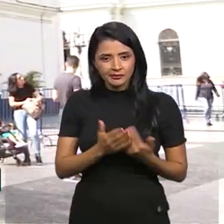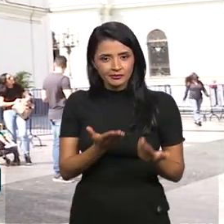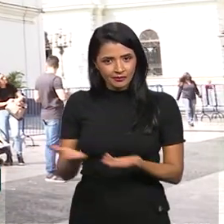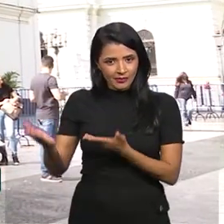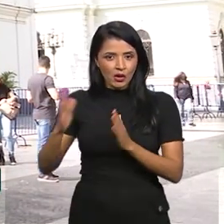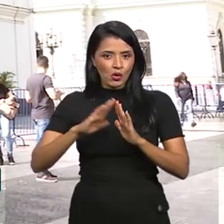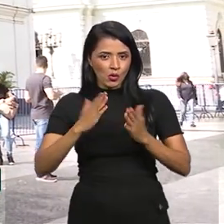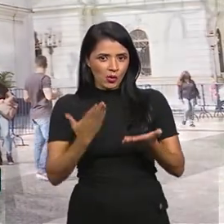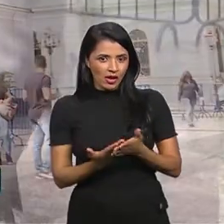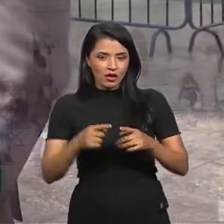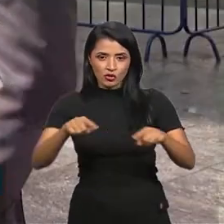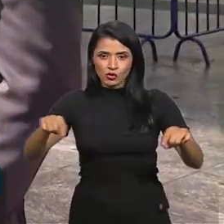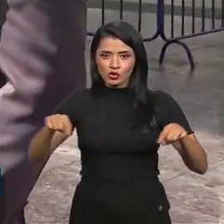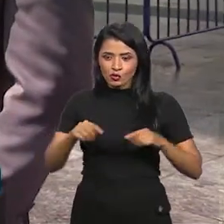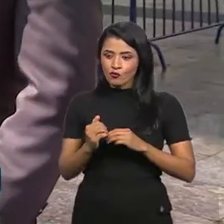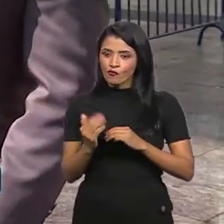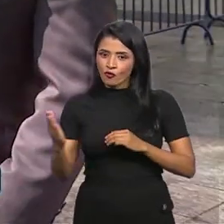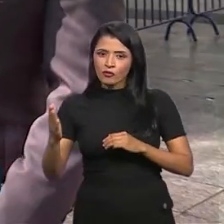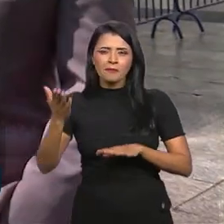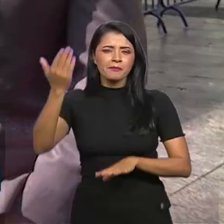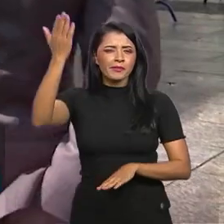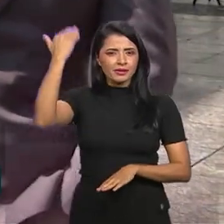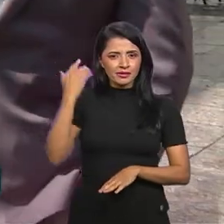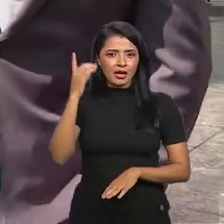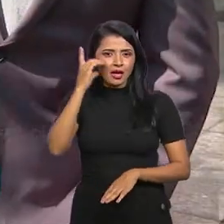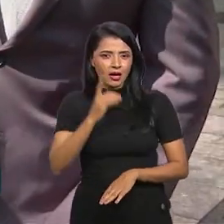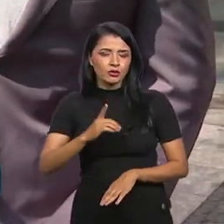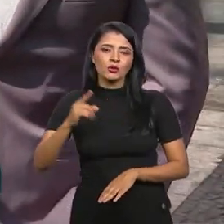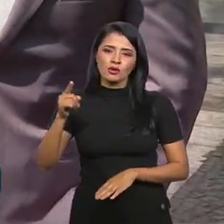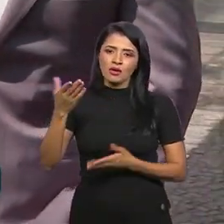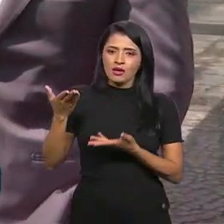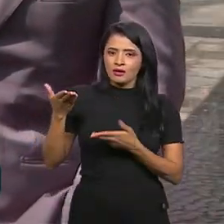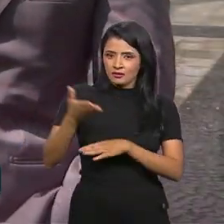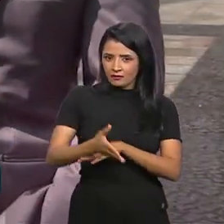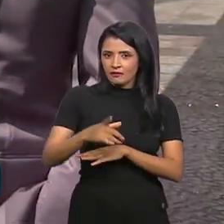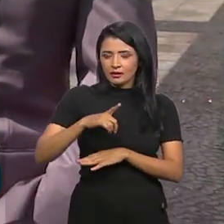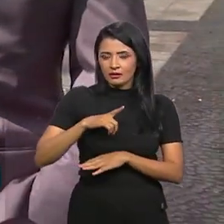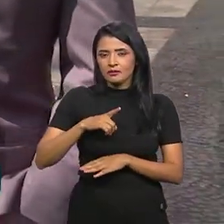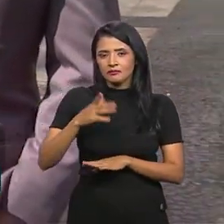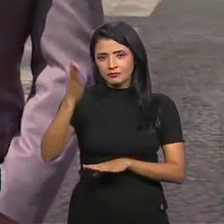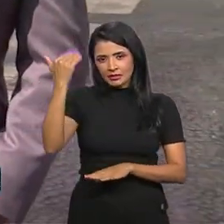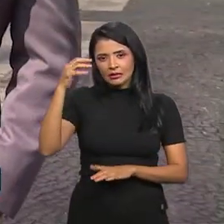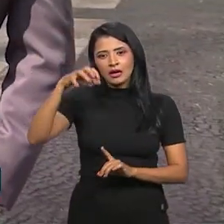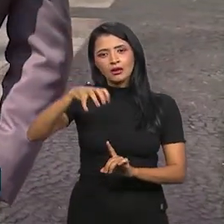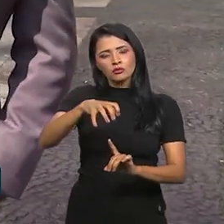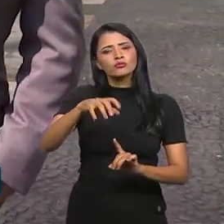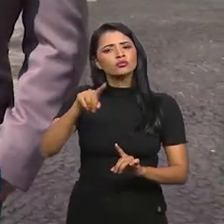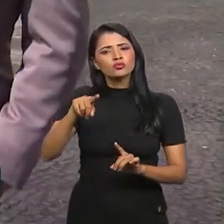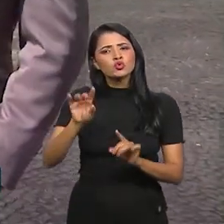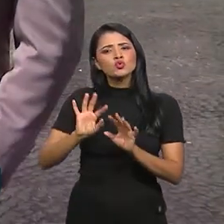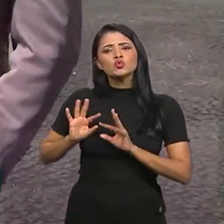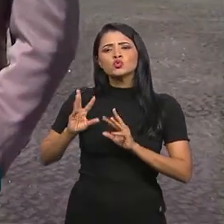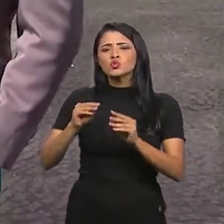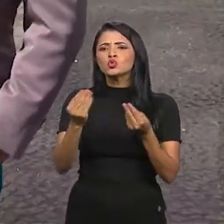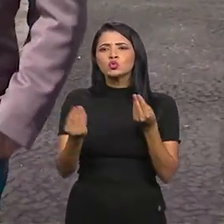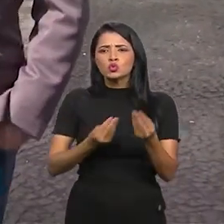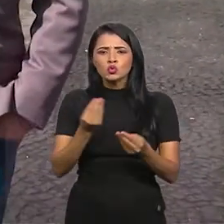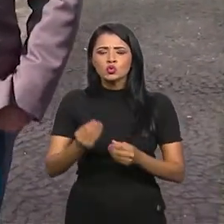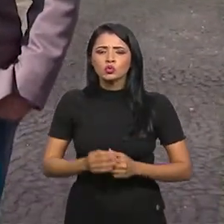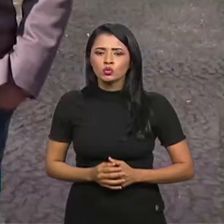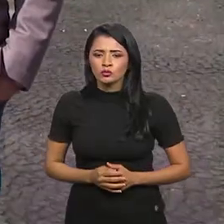do colégio. Na época do Dom Pedro, que o Dom Pedro esteve aqui em São Paulo, isso tudo era